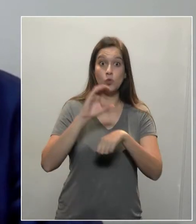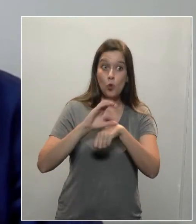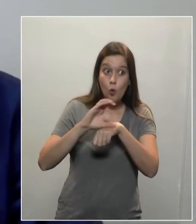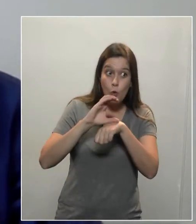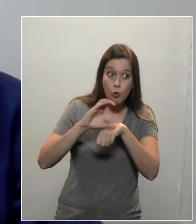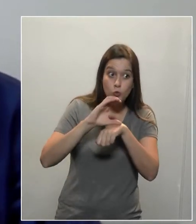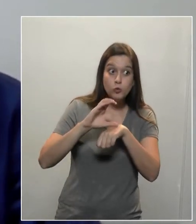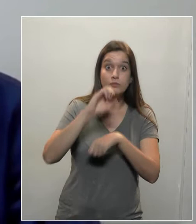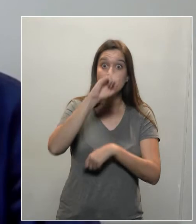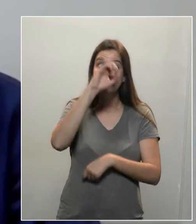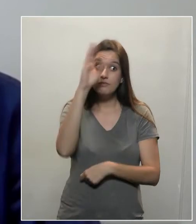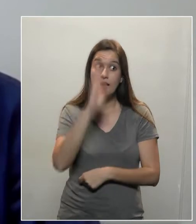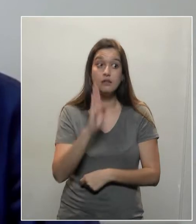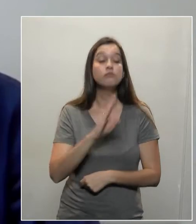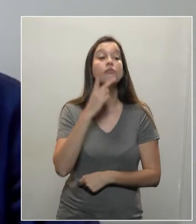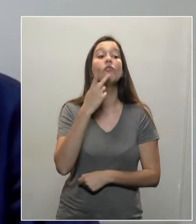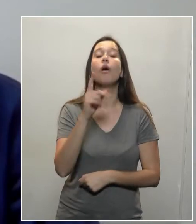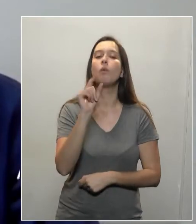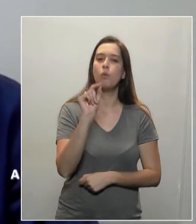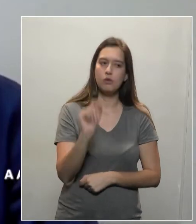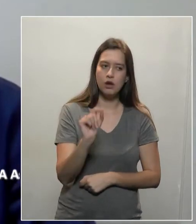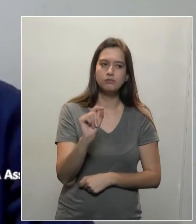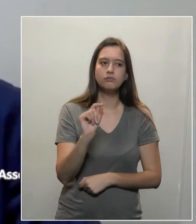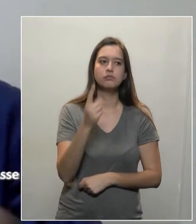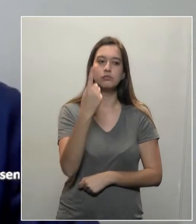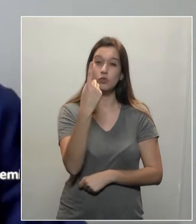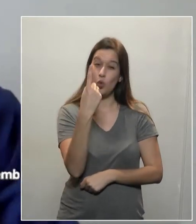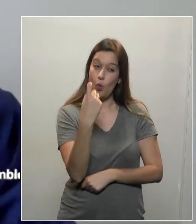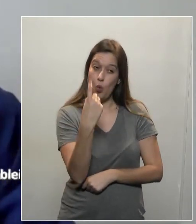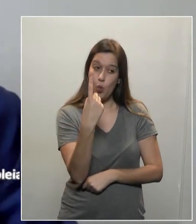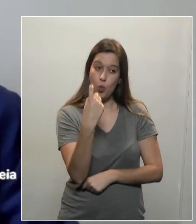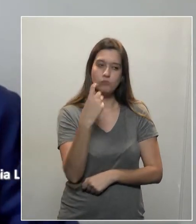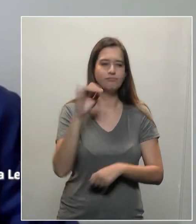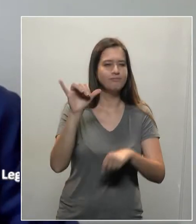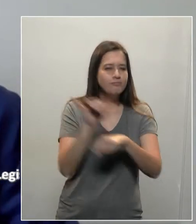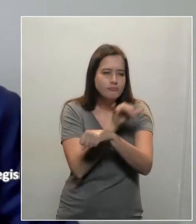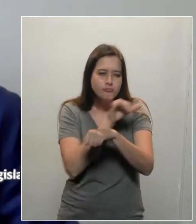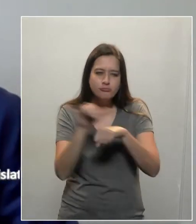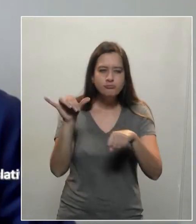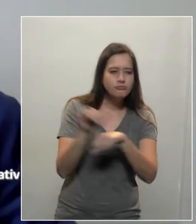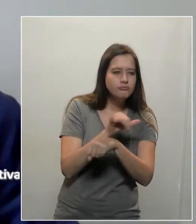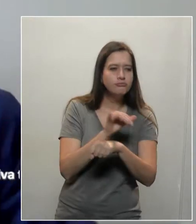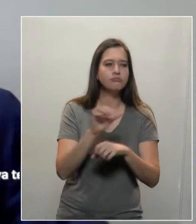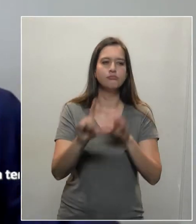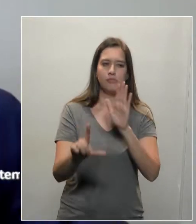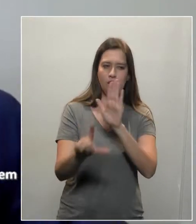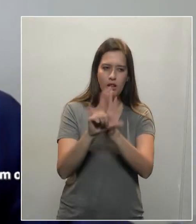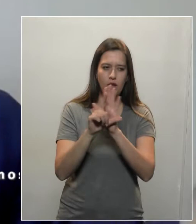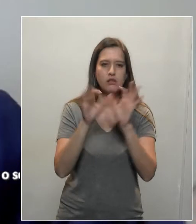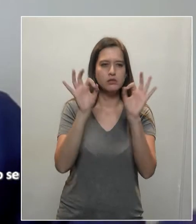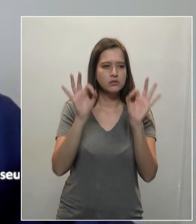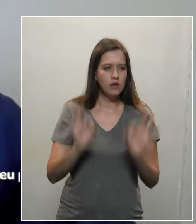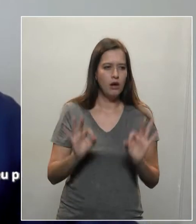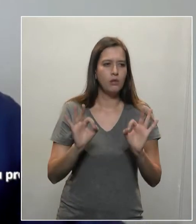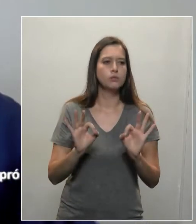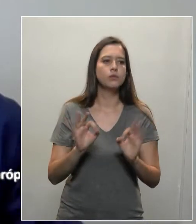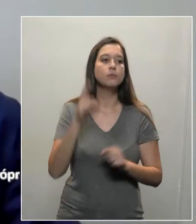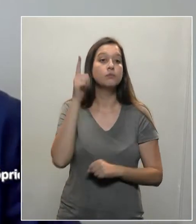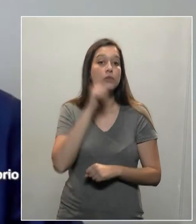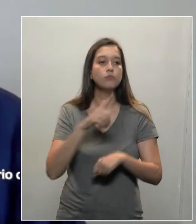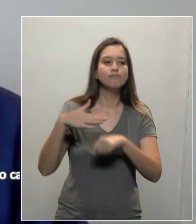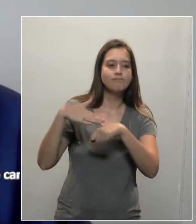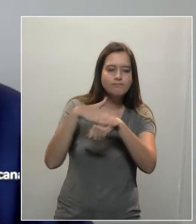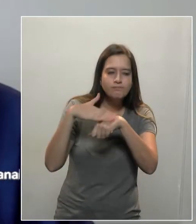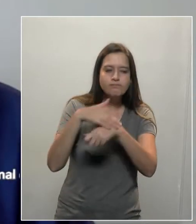que o único instrumento legal de representação dos servidores, seja para negociação administrativa